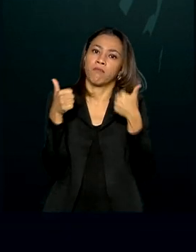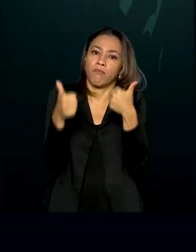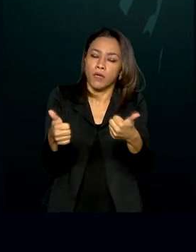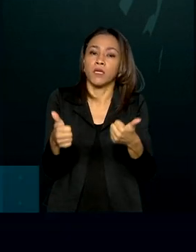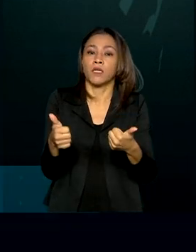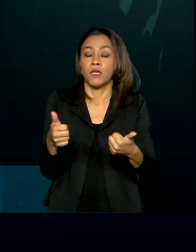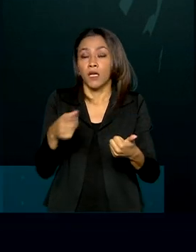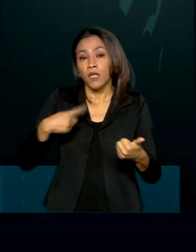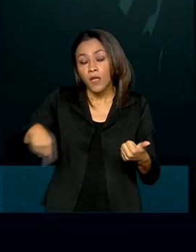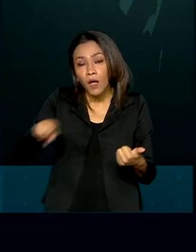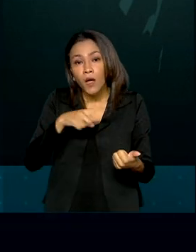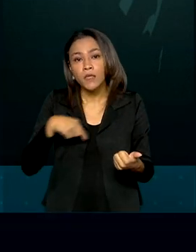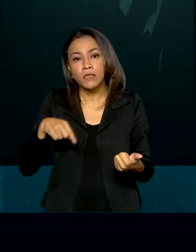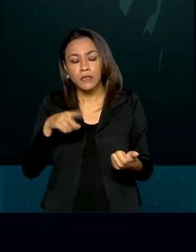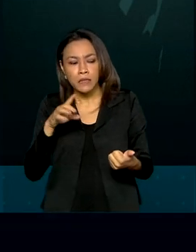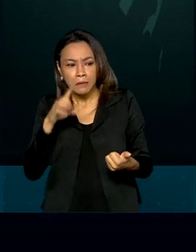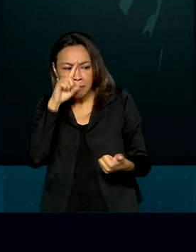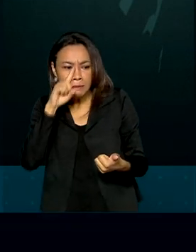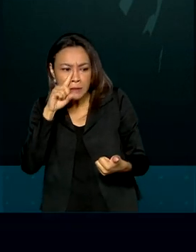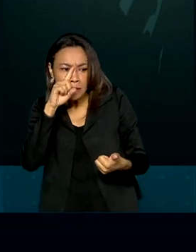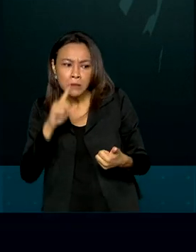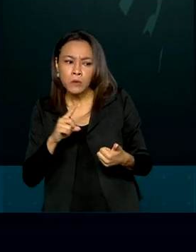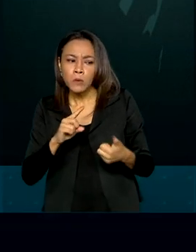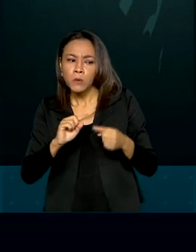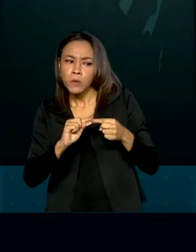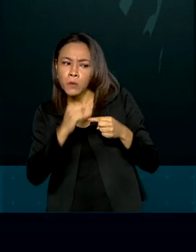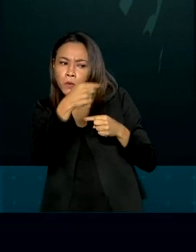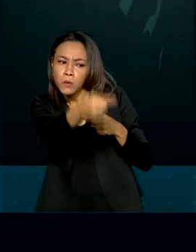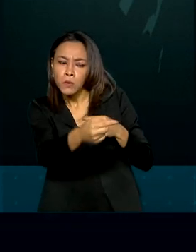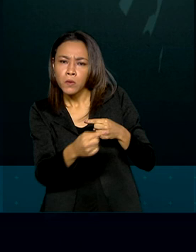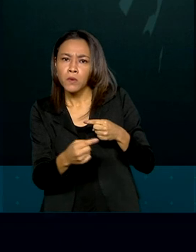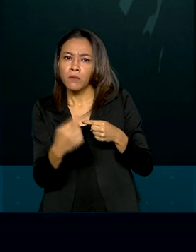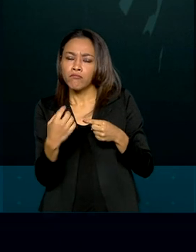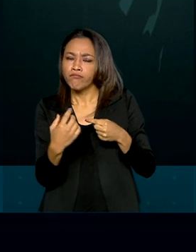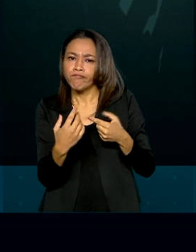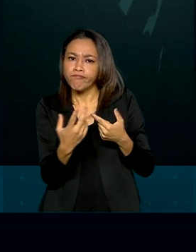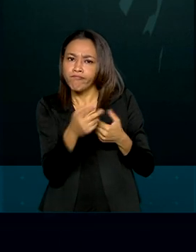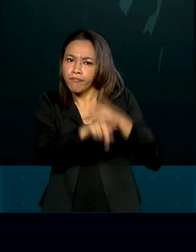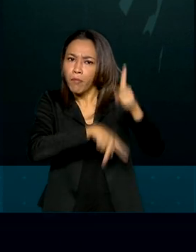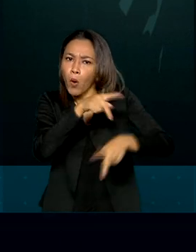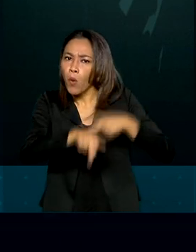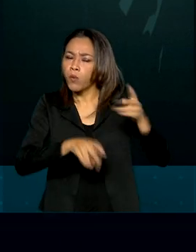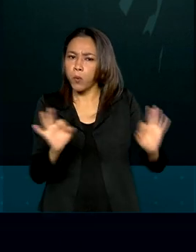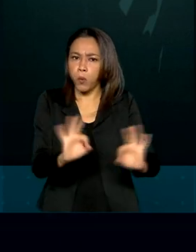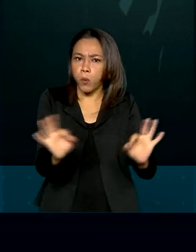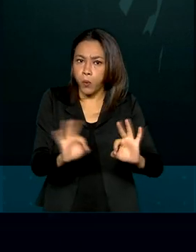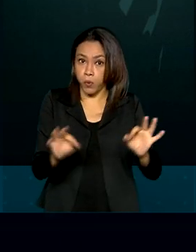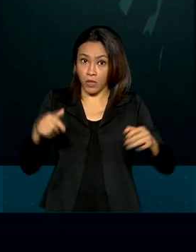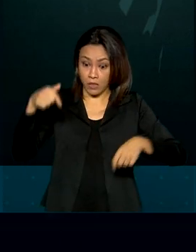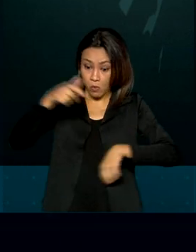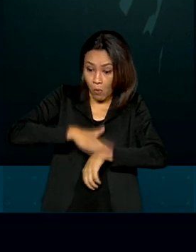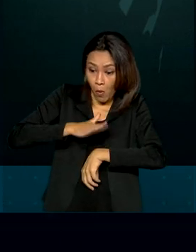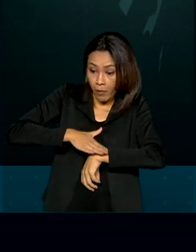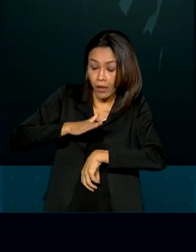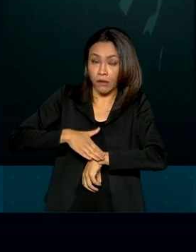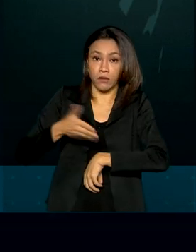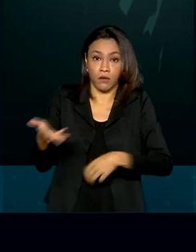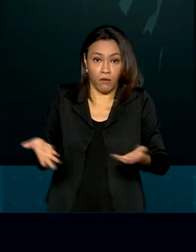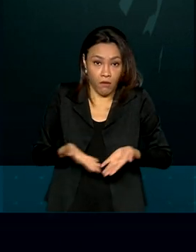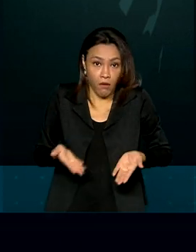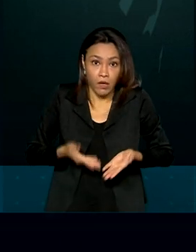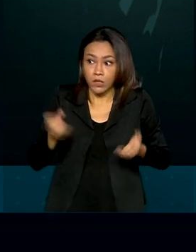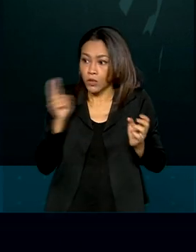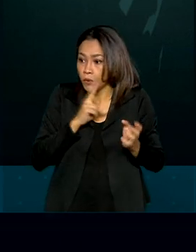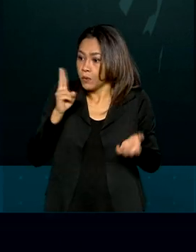já que a gente não vislumbra risco à saúde da população, e tendo em vista que estamos num momento de emergência, num momento em